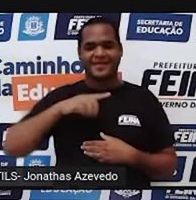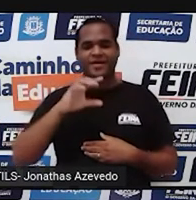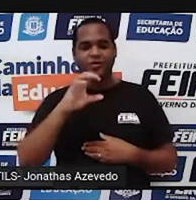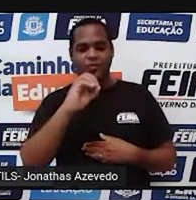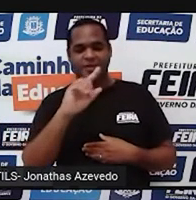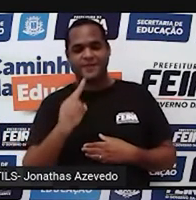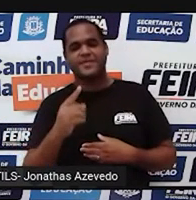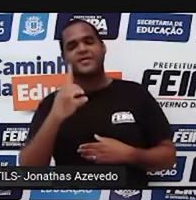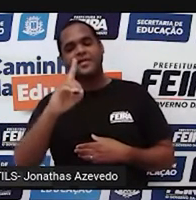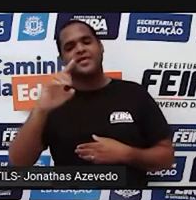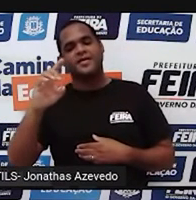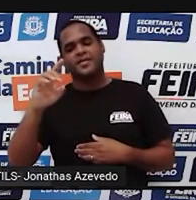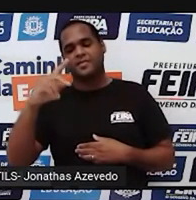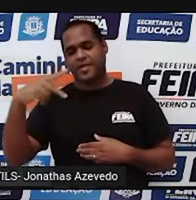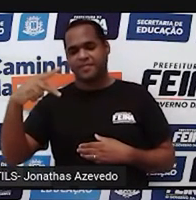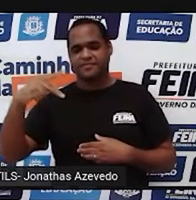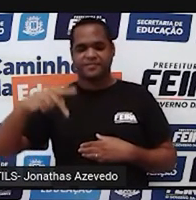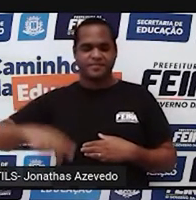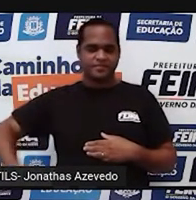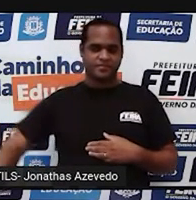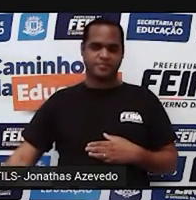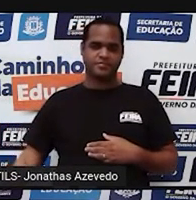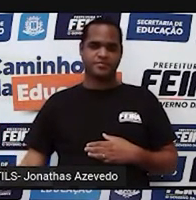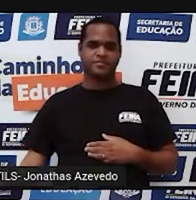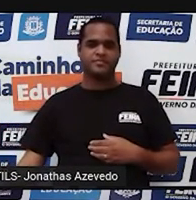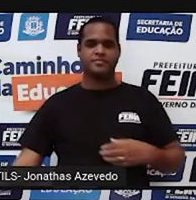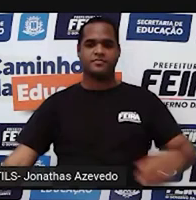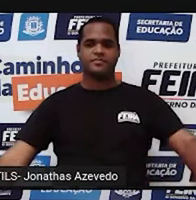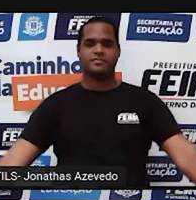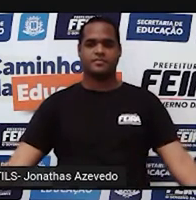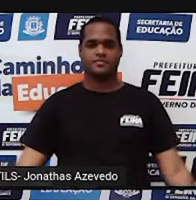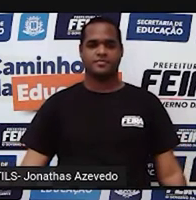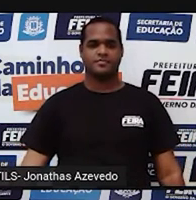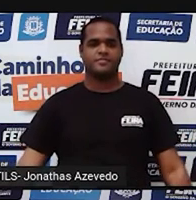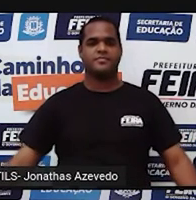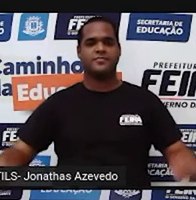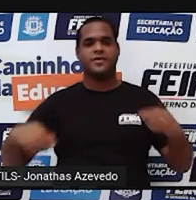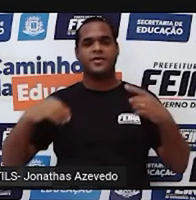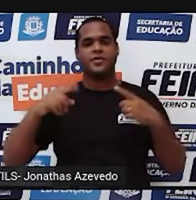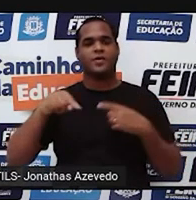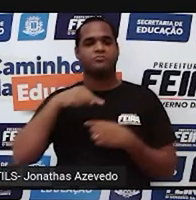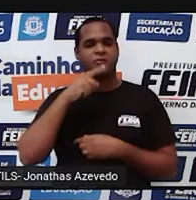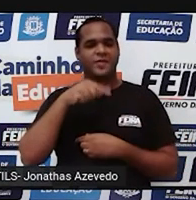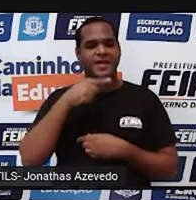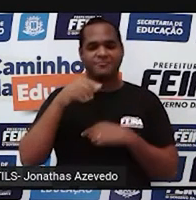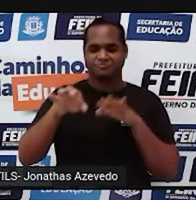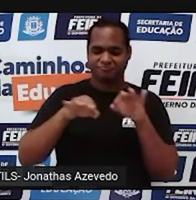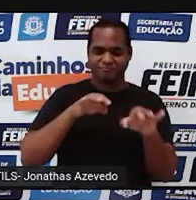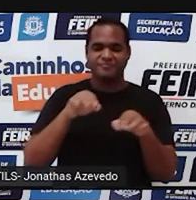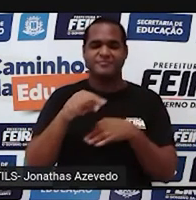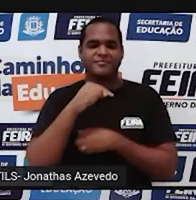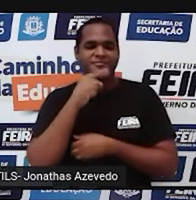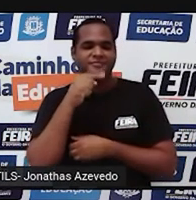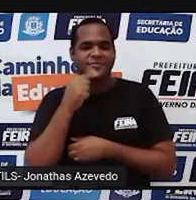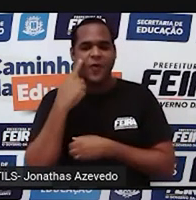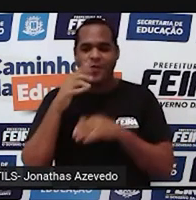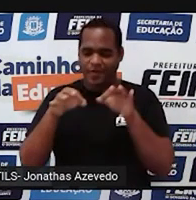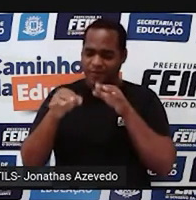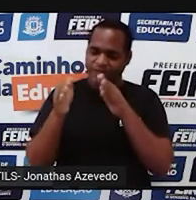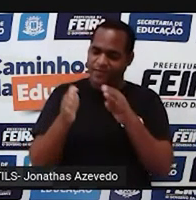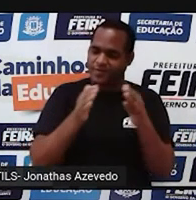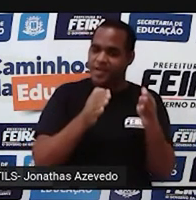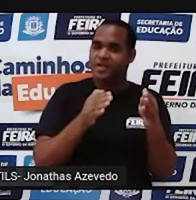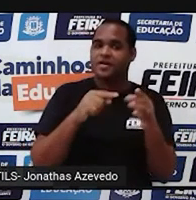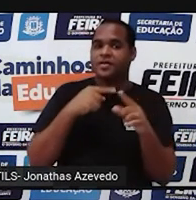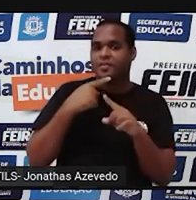periódicas. E aqui, a gente não consegue também sair escrevendo de um por um em ordem, porque entre